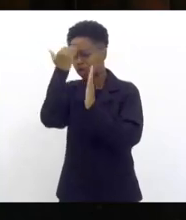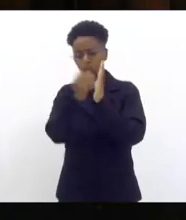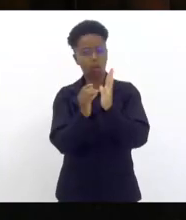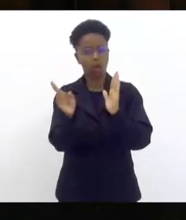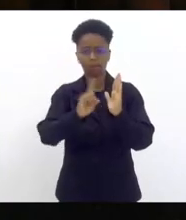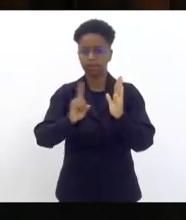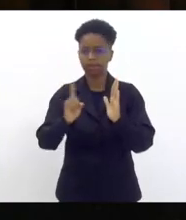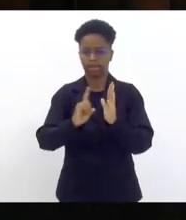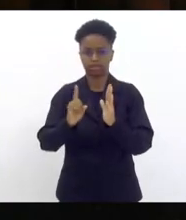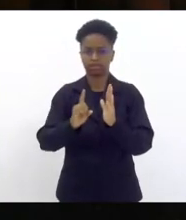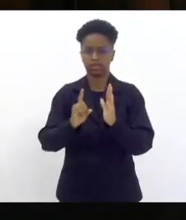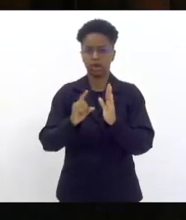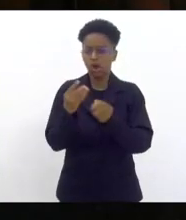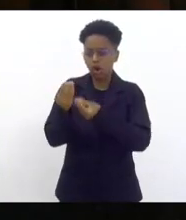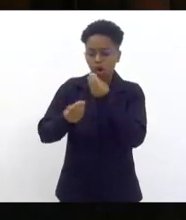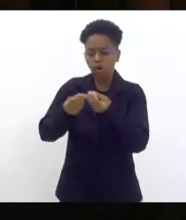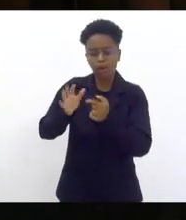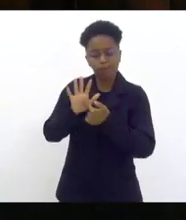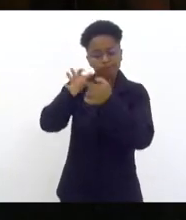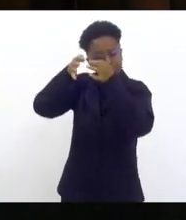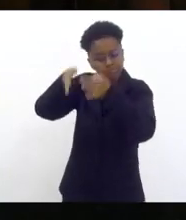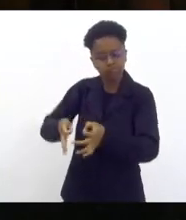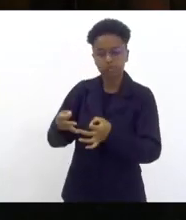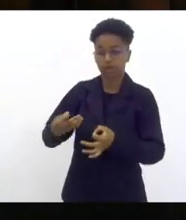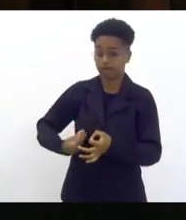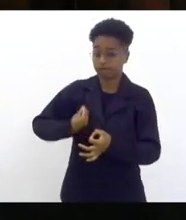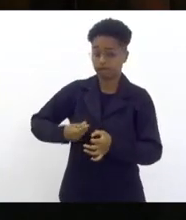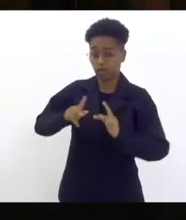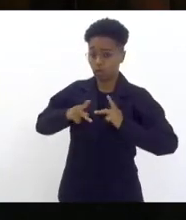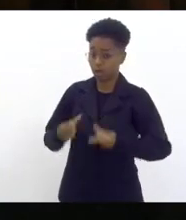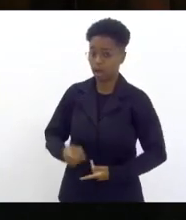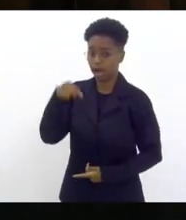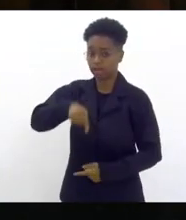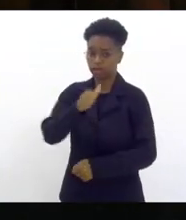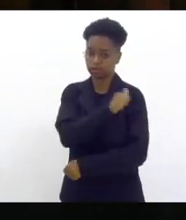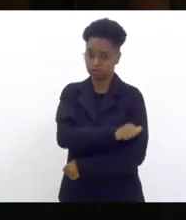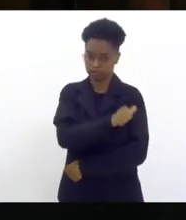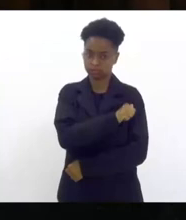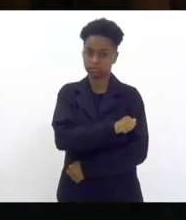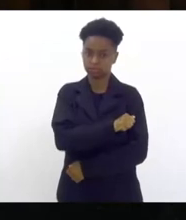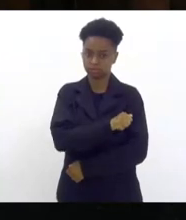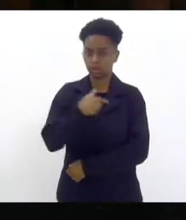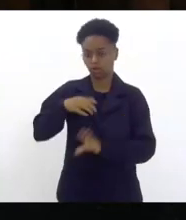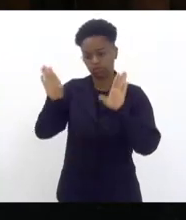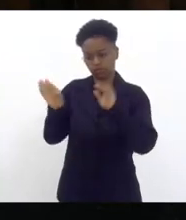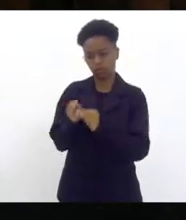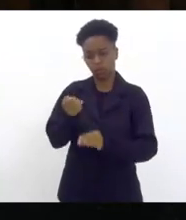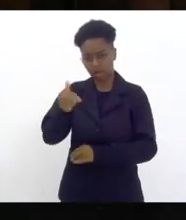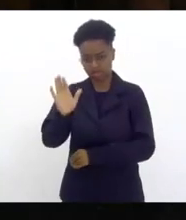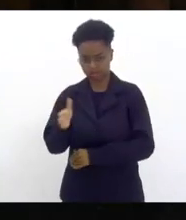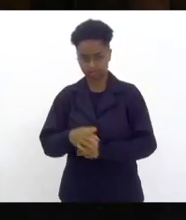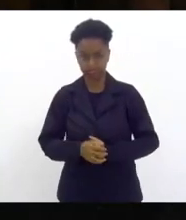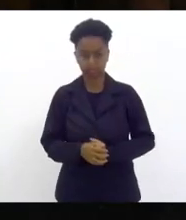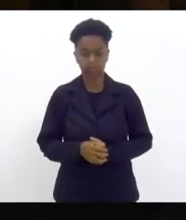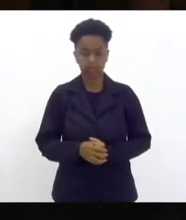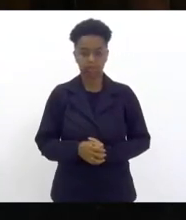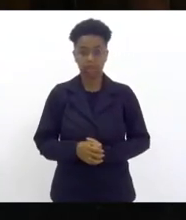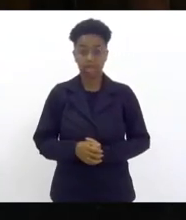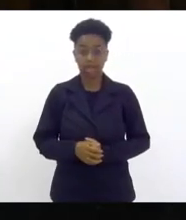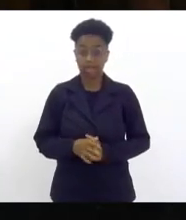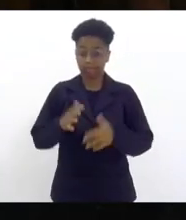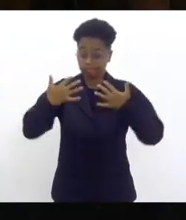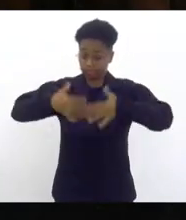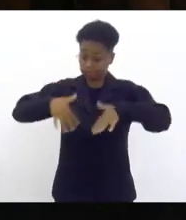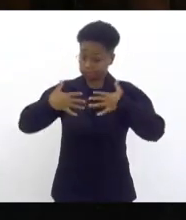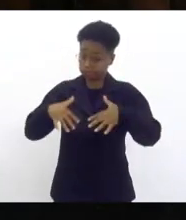de reconhecimento da dignidade humana no Estado do Rio de Janeiro concluindo senhor presidente é muito fragante